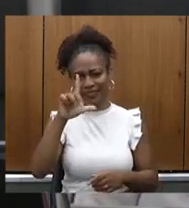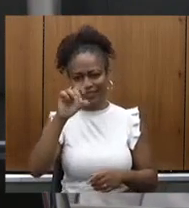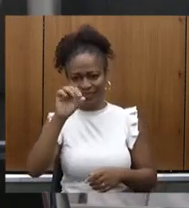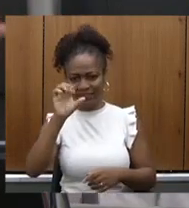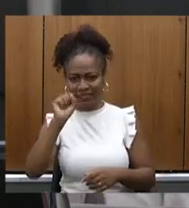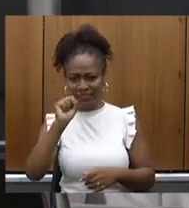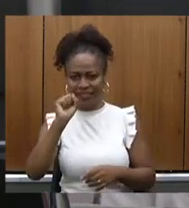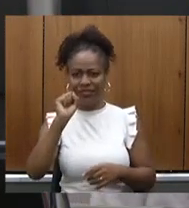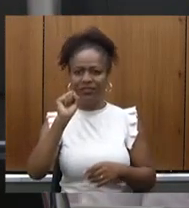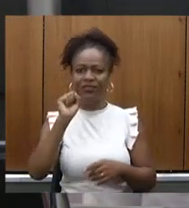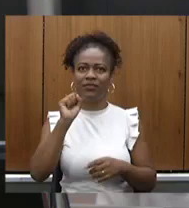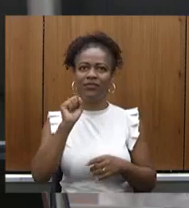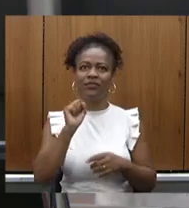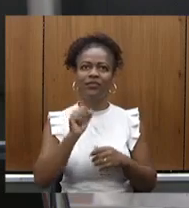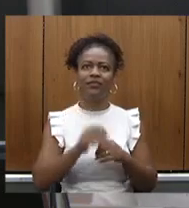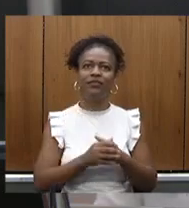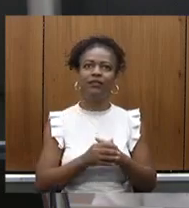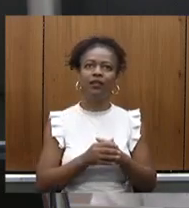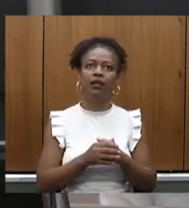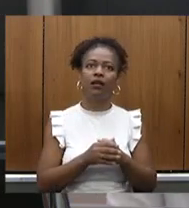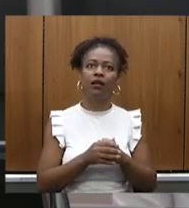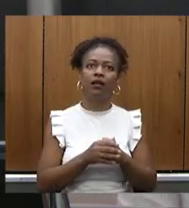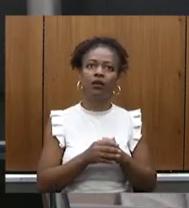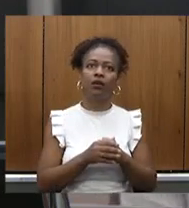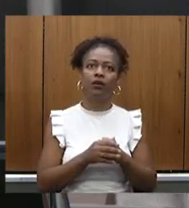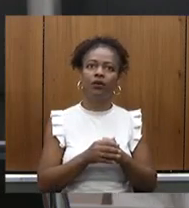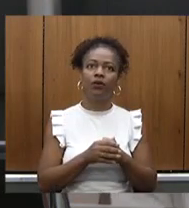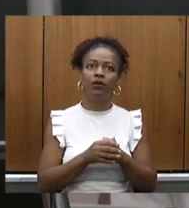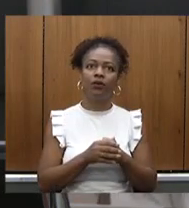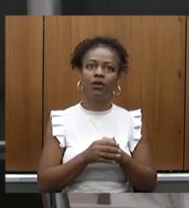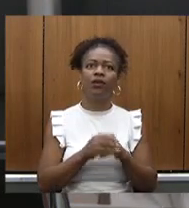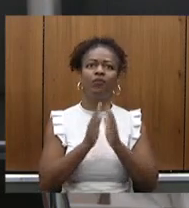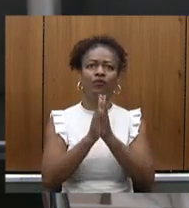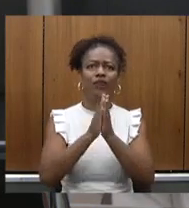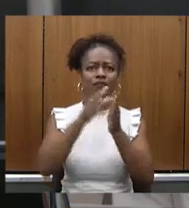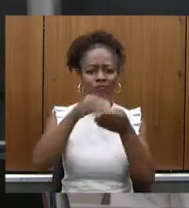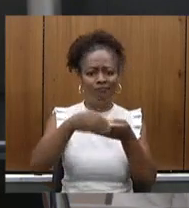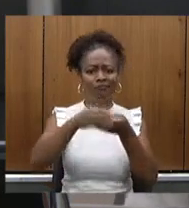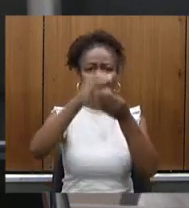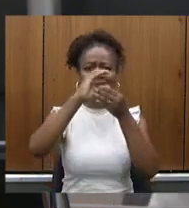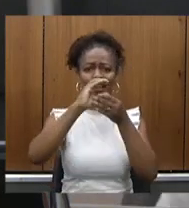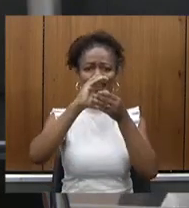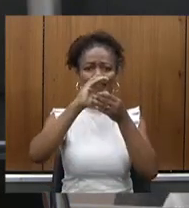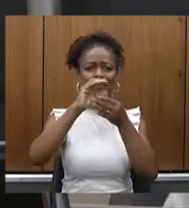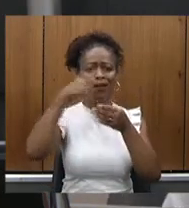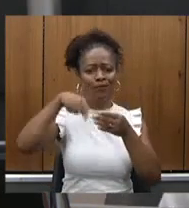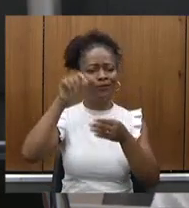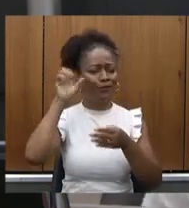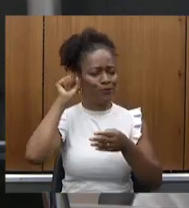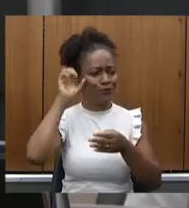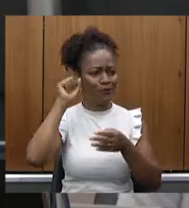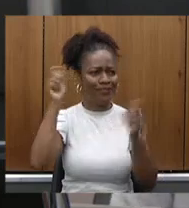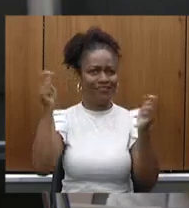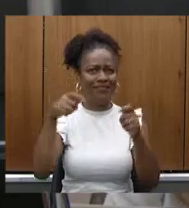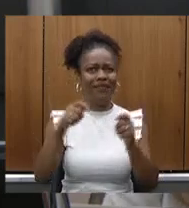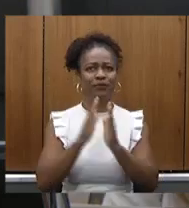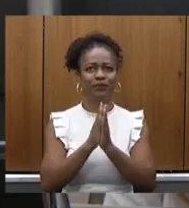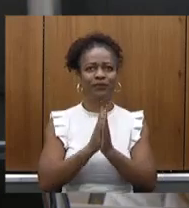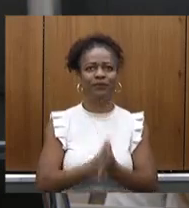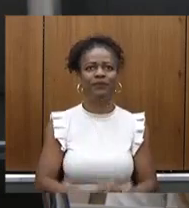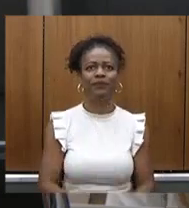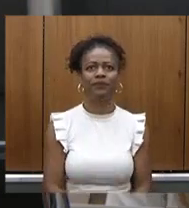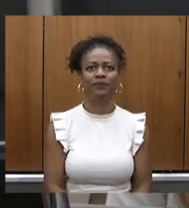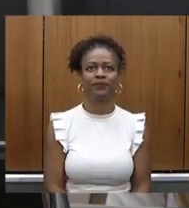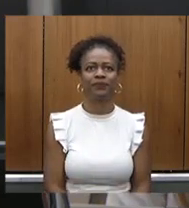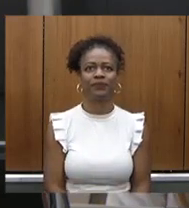eu peço a assessoria que corrija o microfone deputado Dalmo por gentileza para que todos possamos todos os